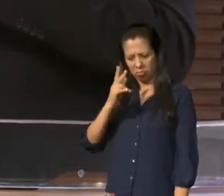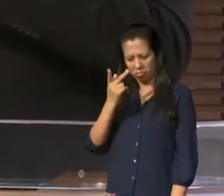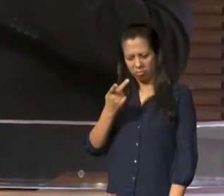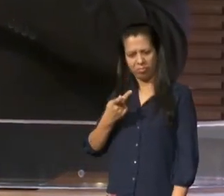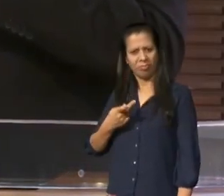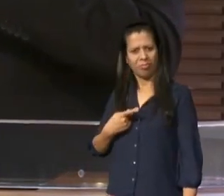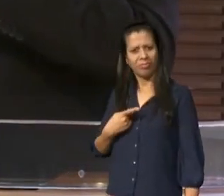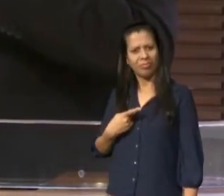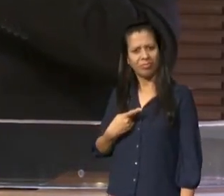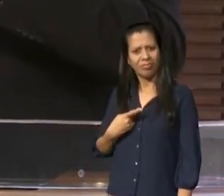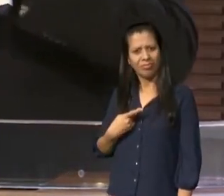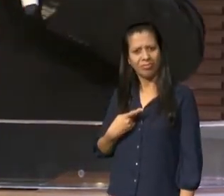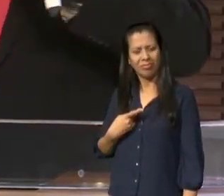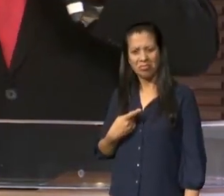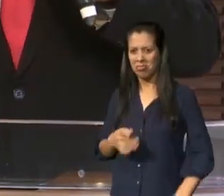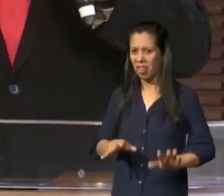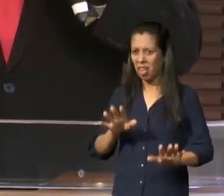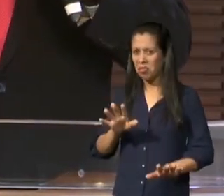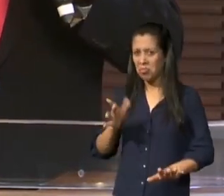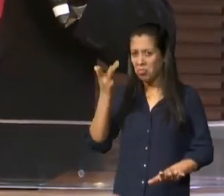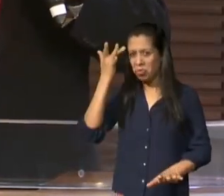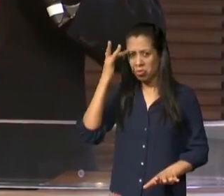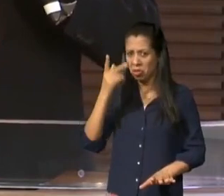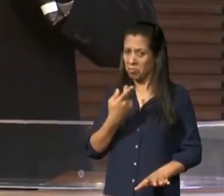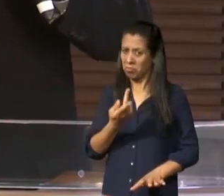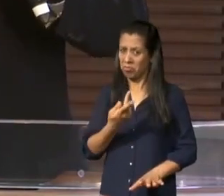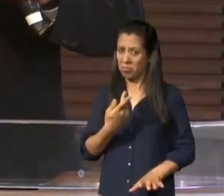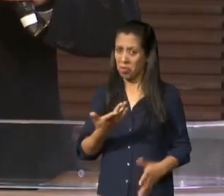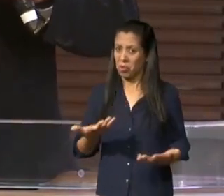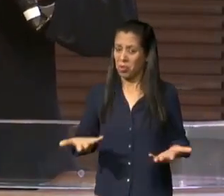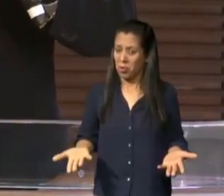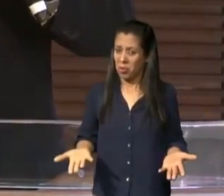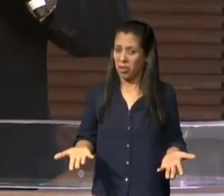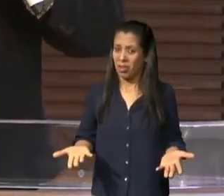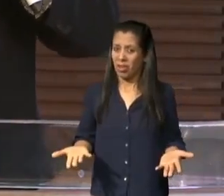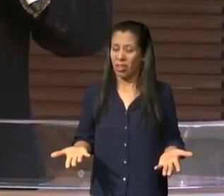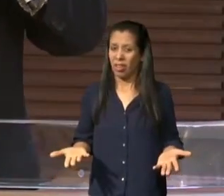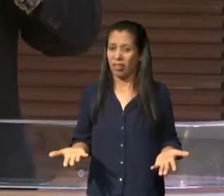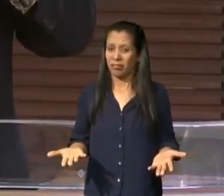sensação que nós temos que eu tenho que talvez você tenha também como eu disse estou pregando para mim